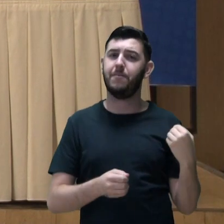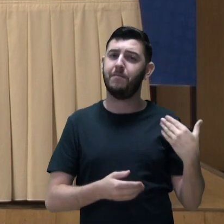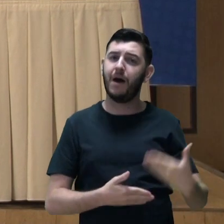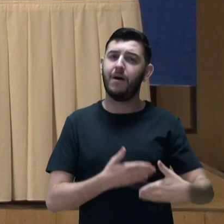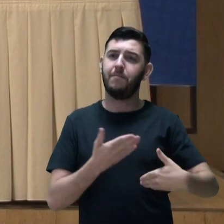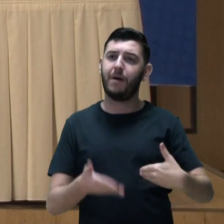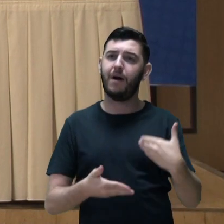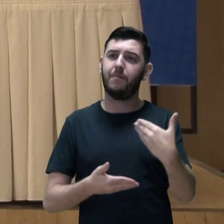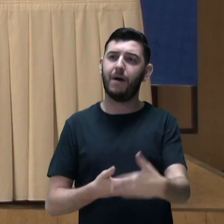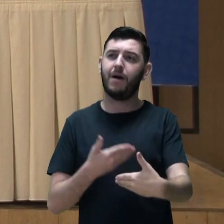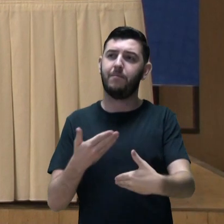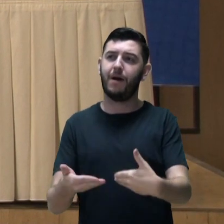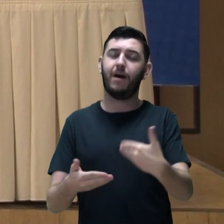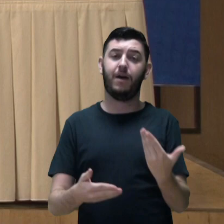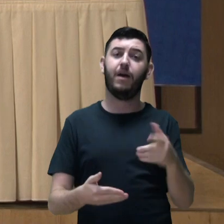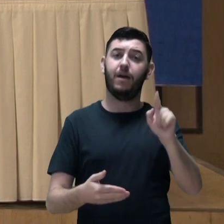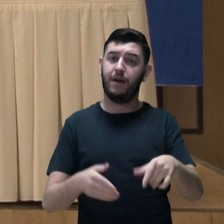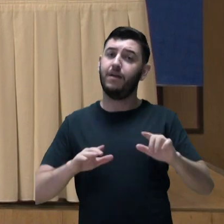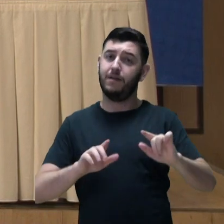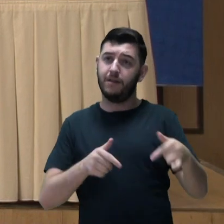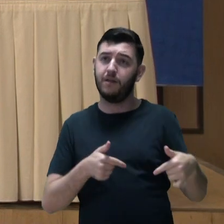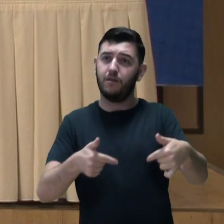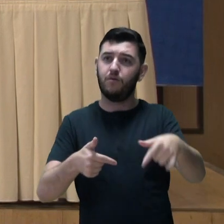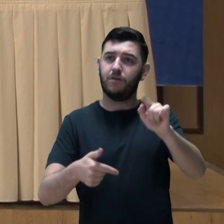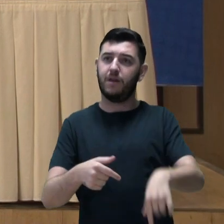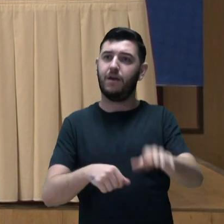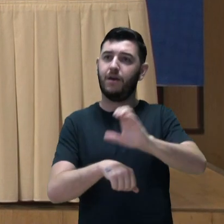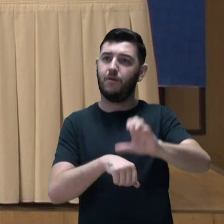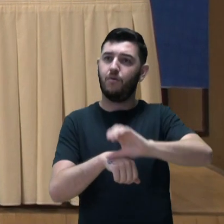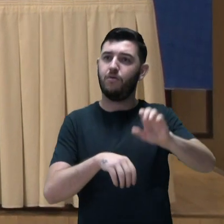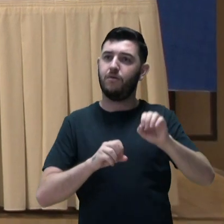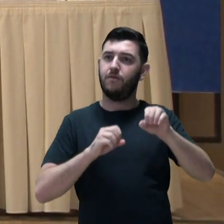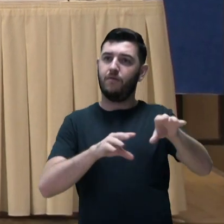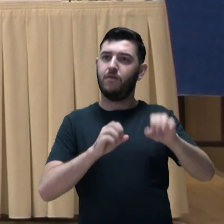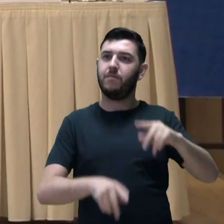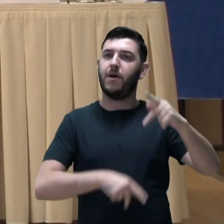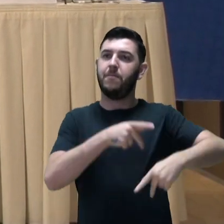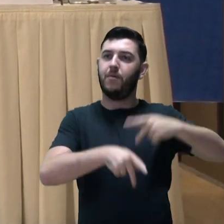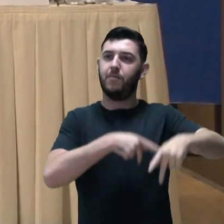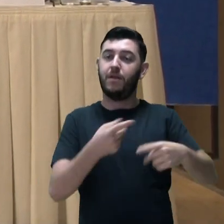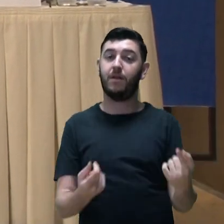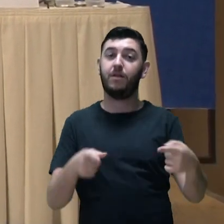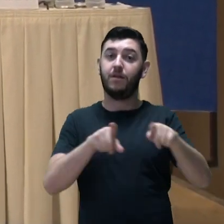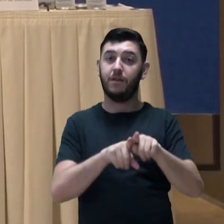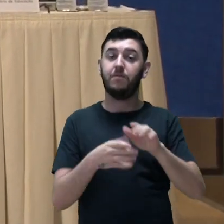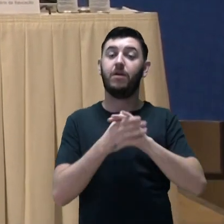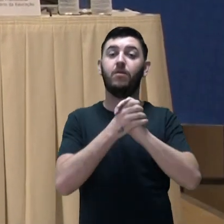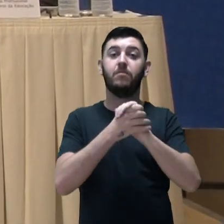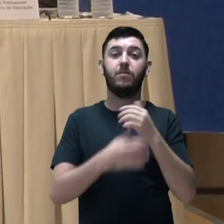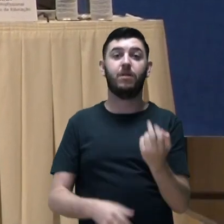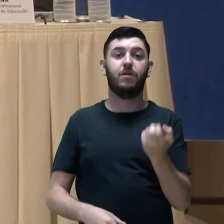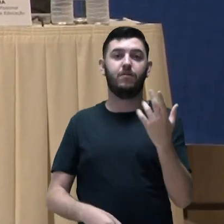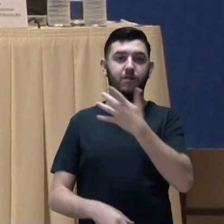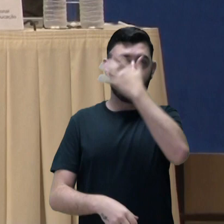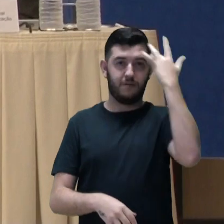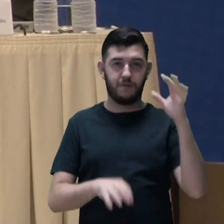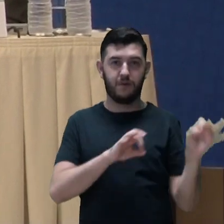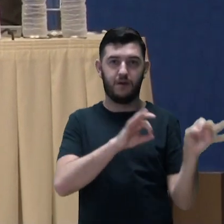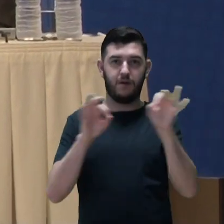frente à capacitação de nossa população. Quero cumprimentar também aqueles que nos acompanham aqui